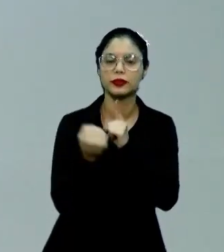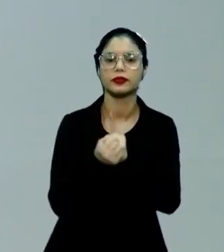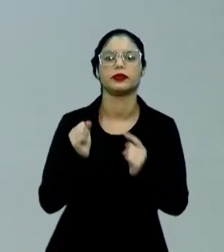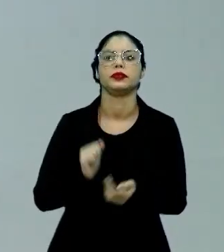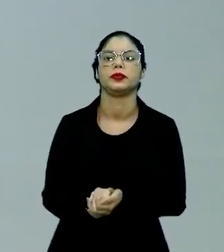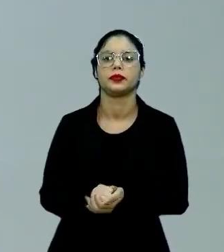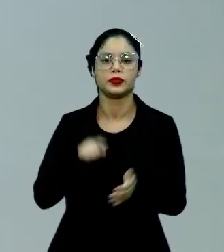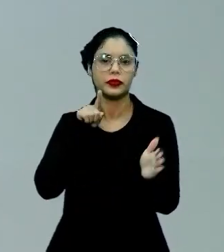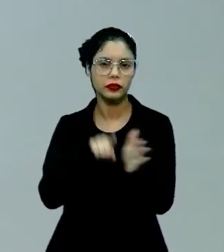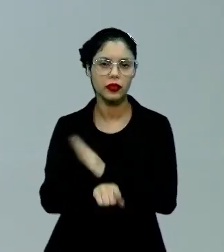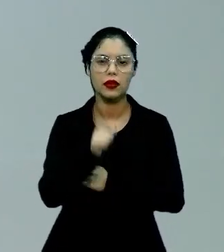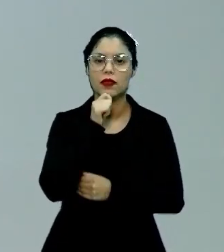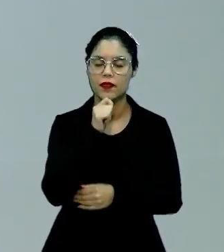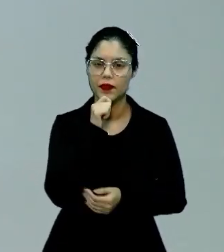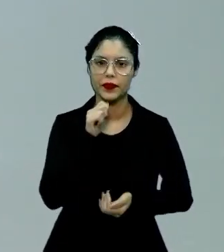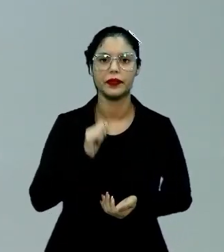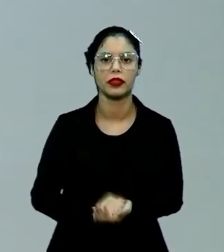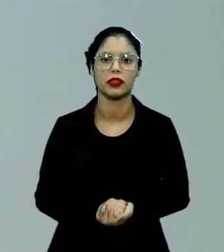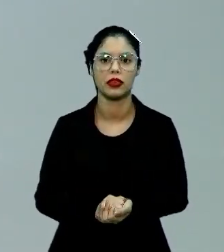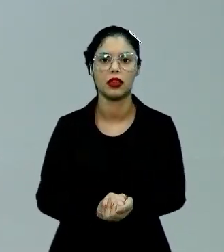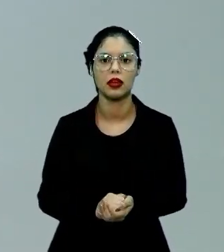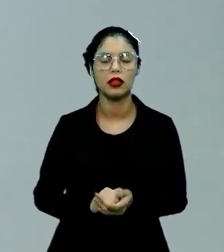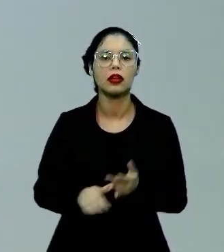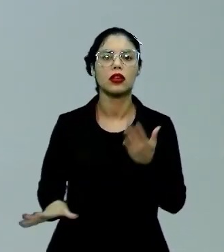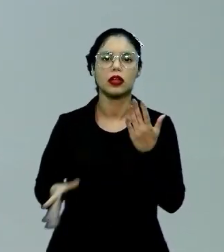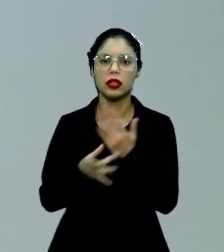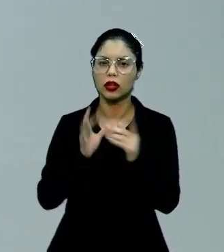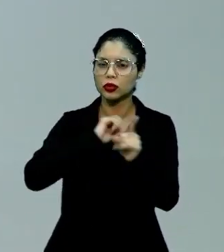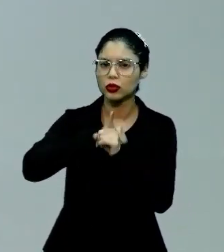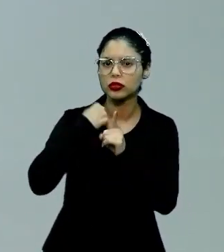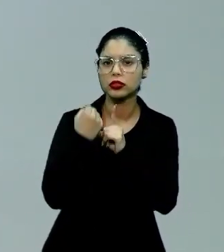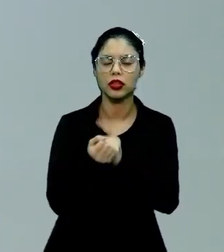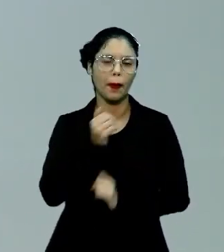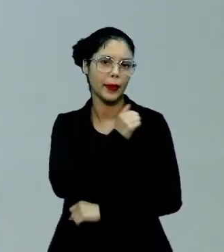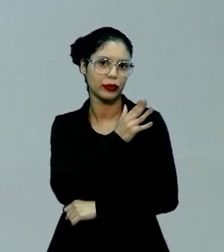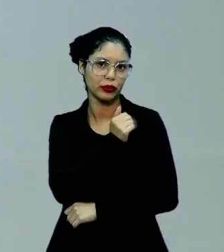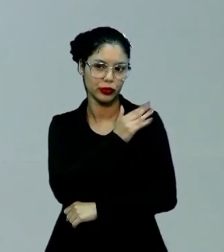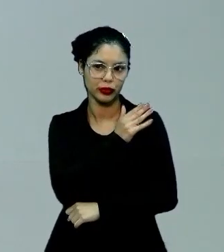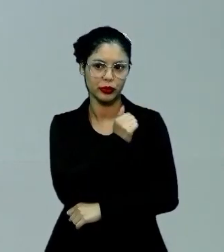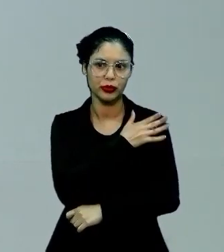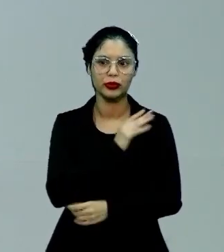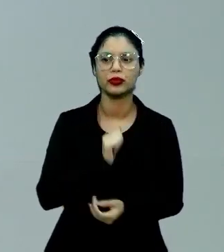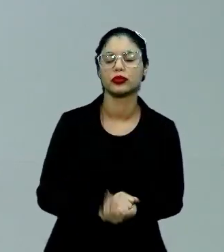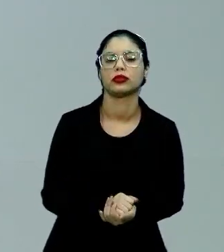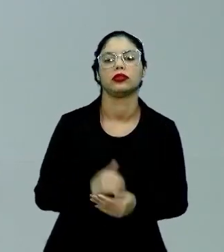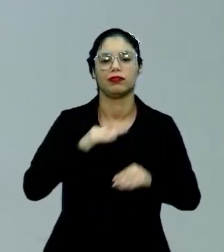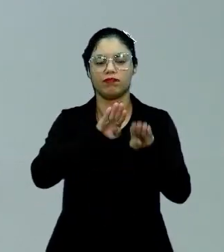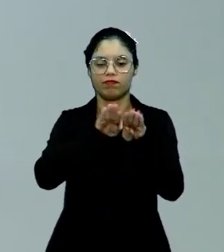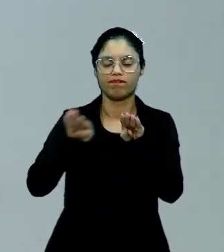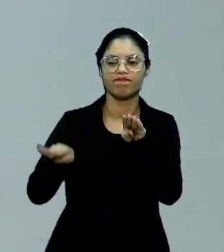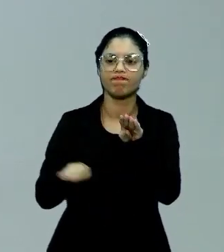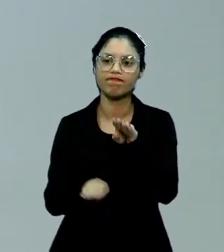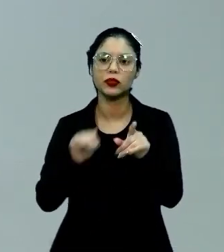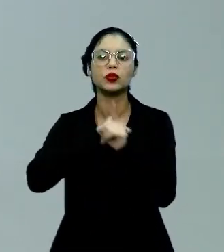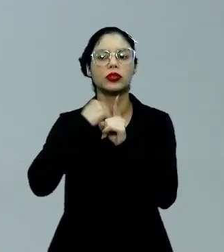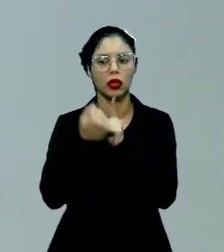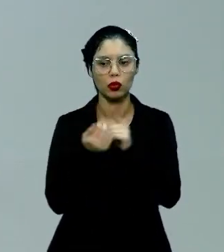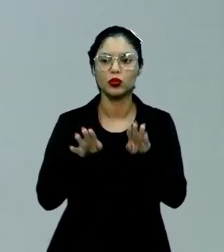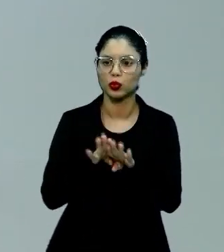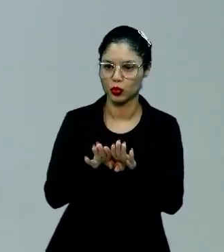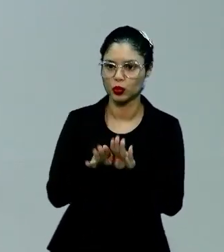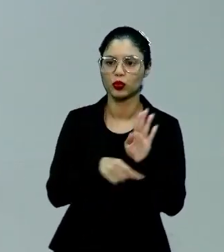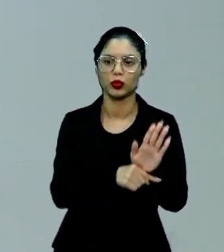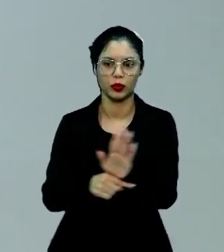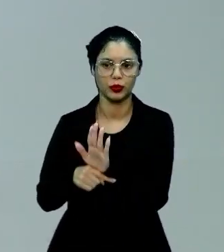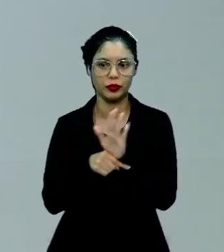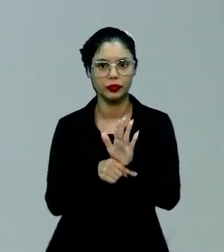as questões de mazelas sociais, de preconceitos, de desigualdades sociais. Então, quando a gente